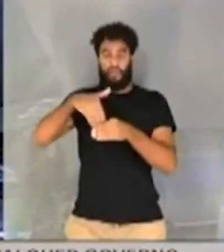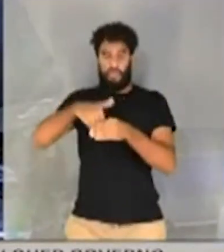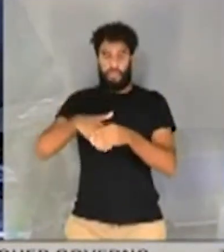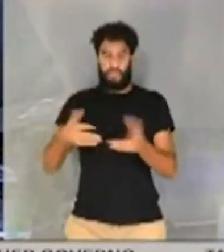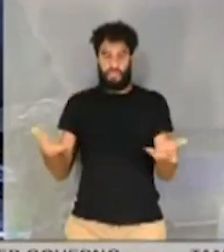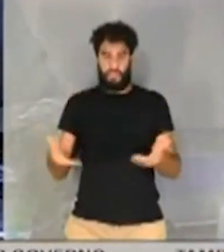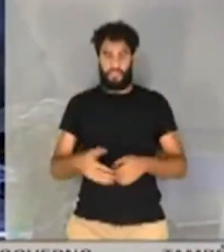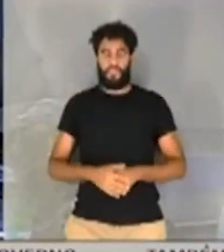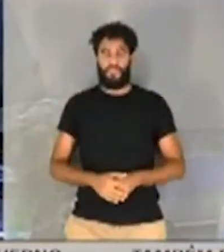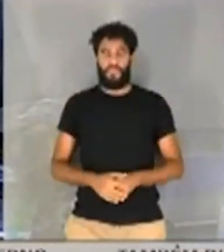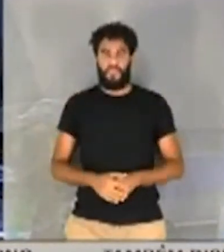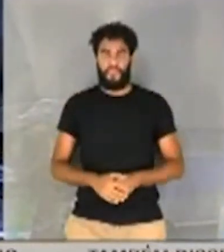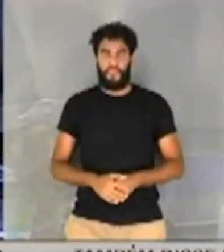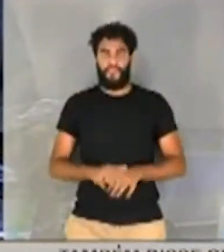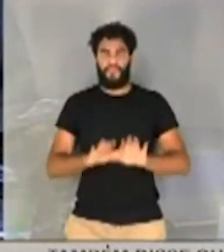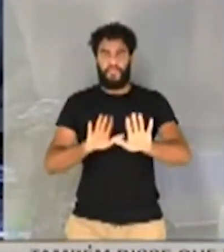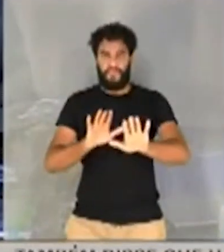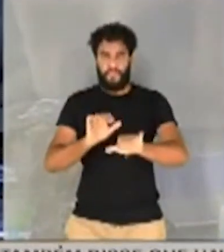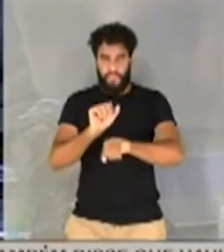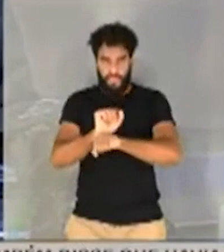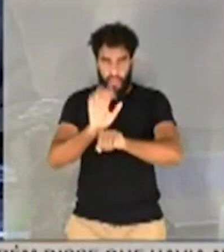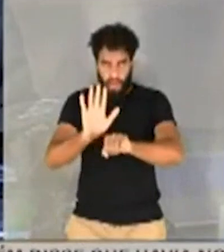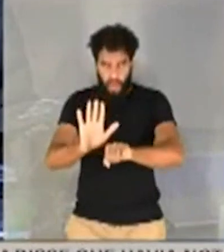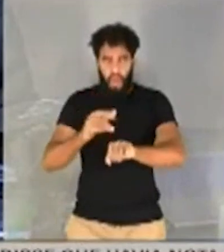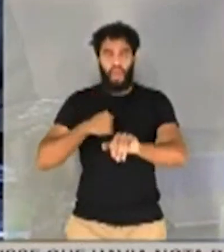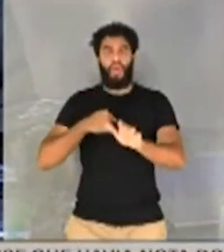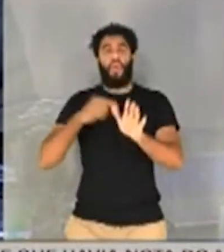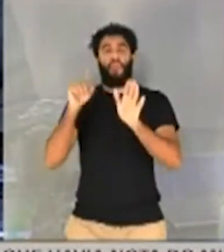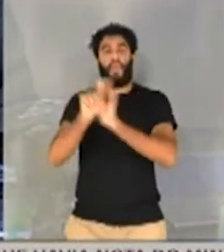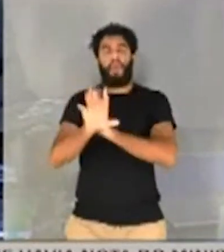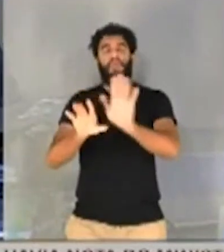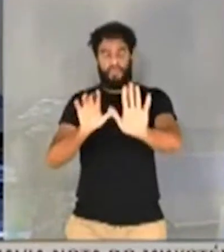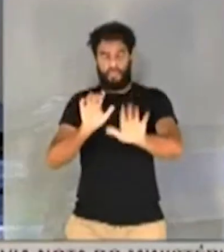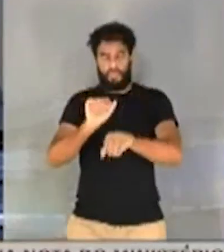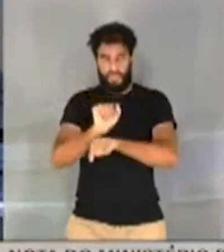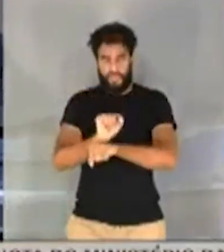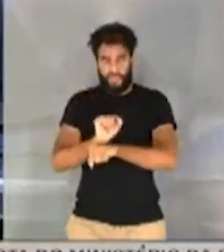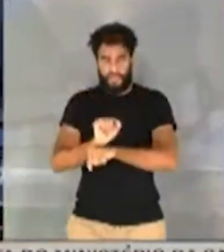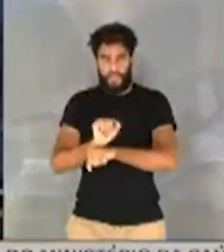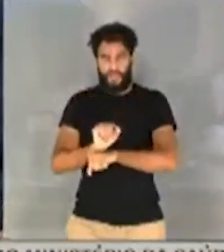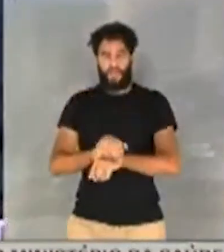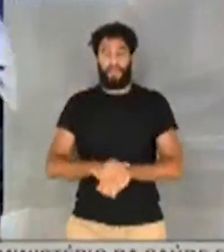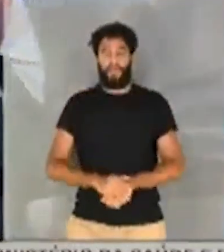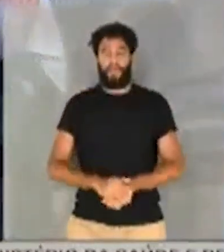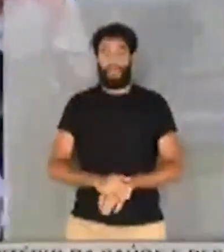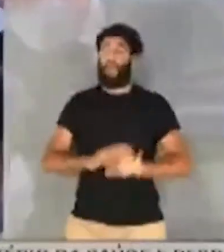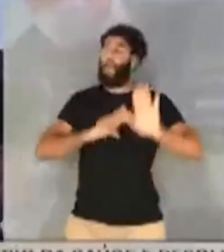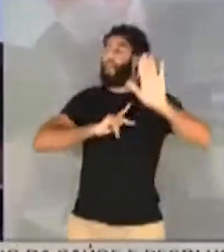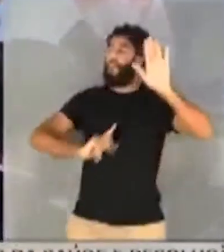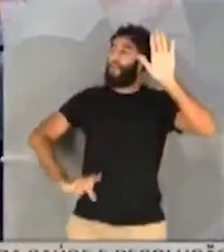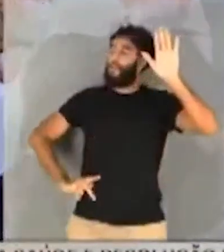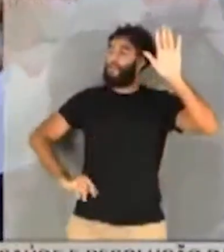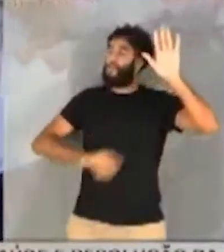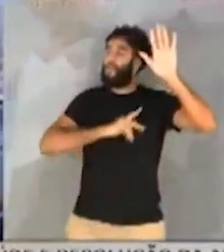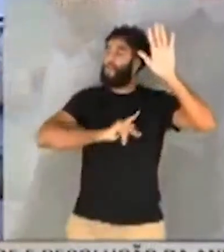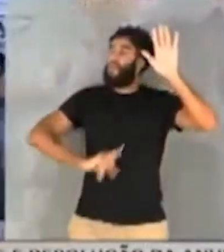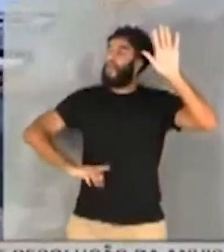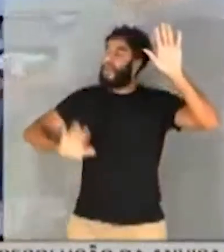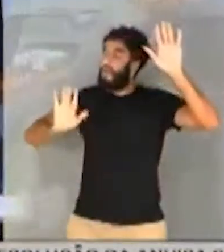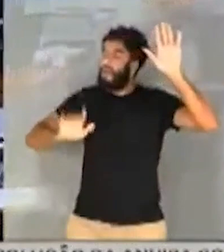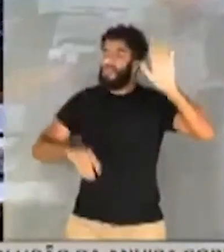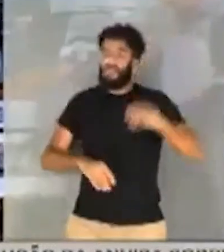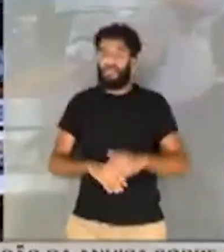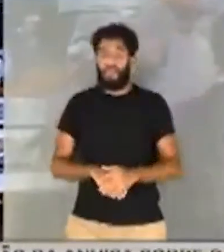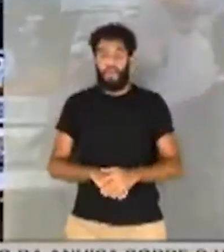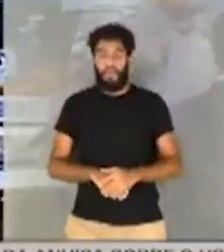em votação. Só um minutinho. Eu só quero fazer uma pergunta. Só um minutinho. Só um minutinho, senhor Rogério. Senador, Rogério, eu não